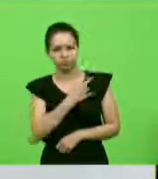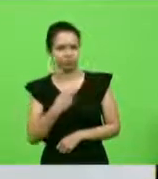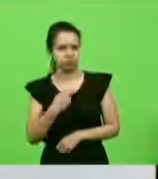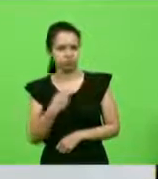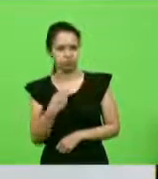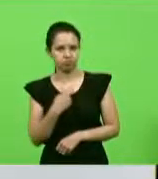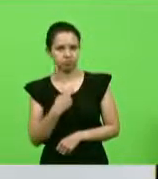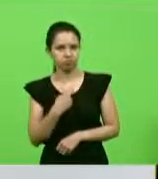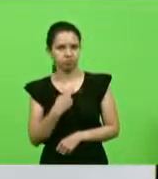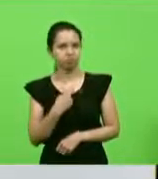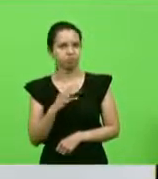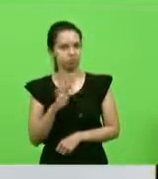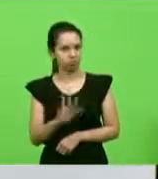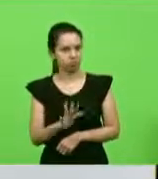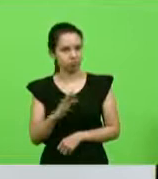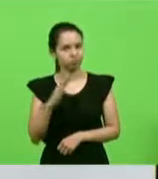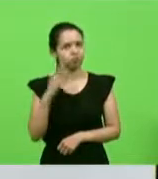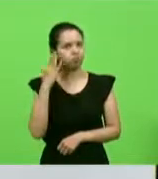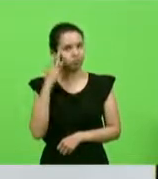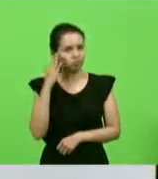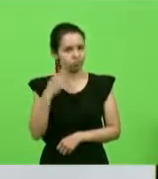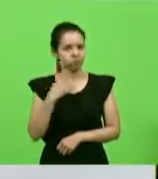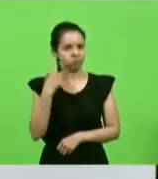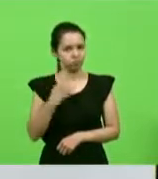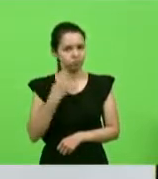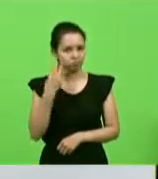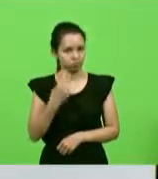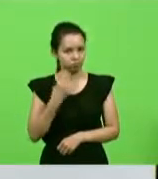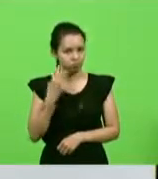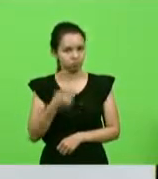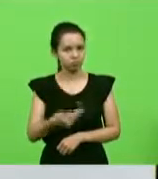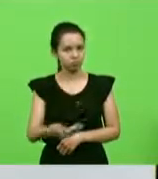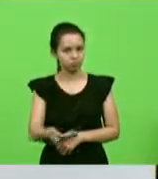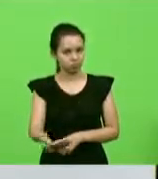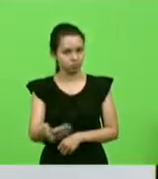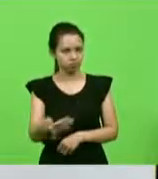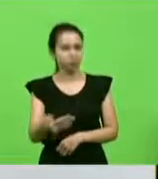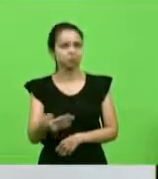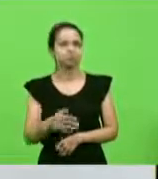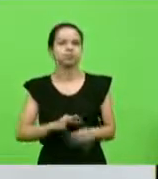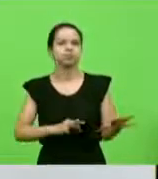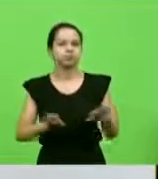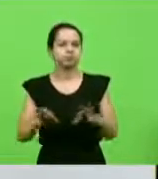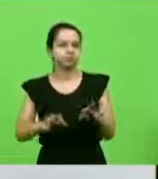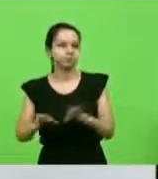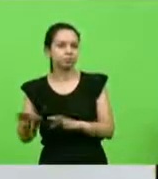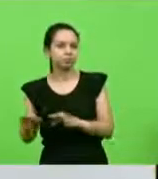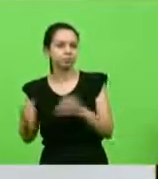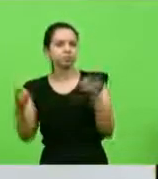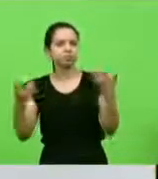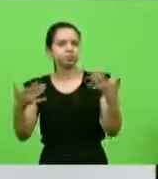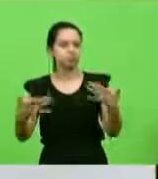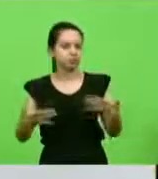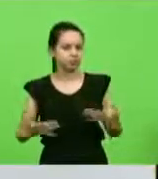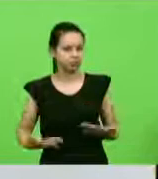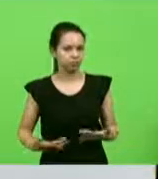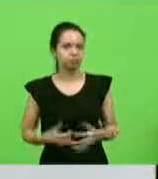Da militar, não. Mas eu entendo que o deputado Márcio Machado vai poder fazer uma colocação melhor.